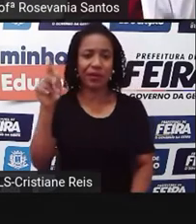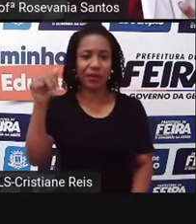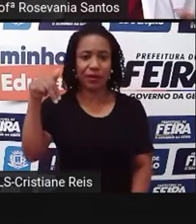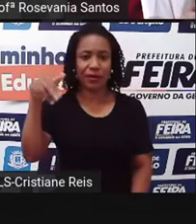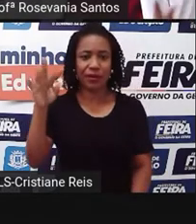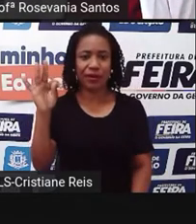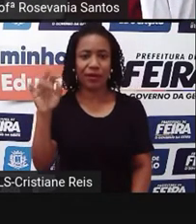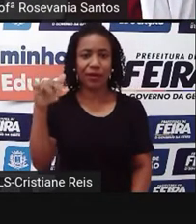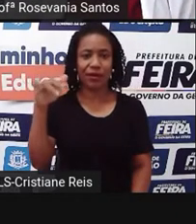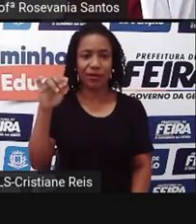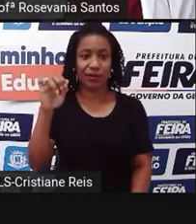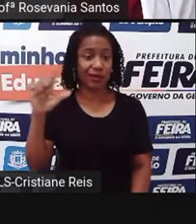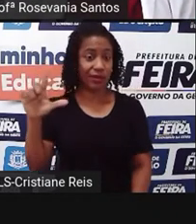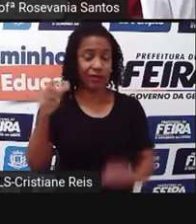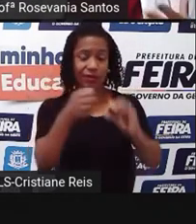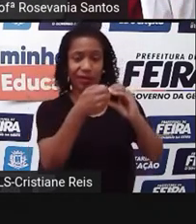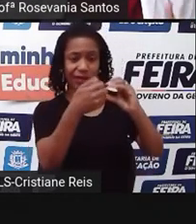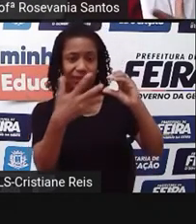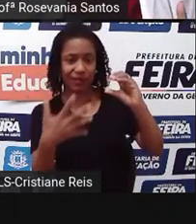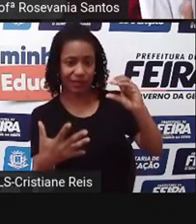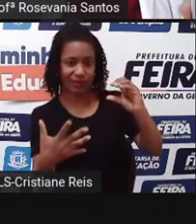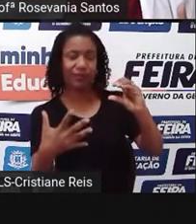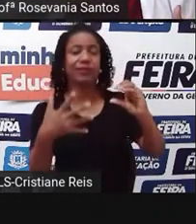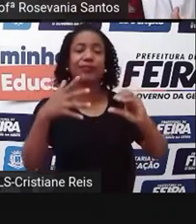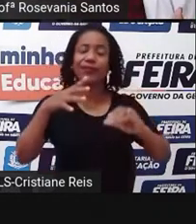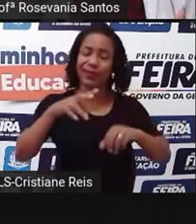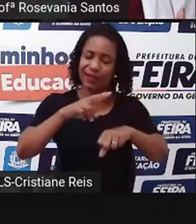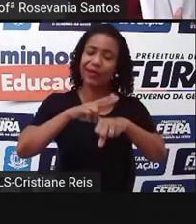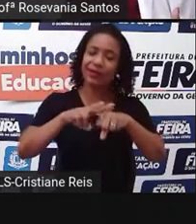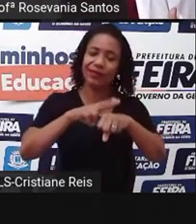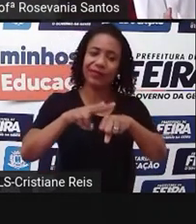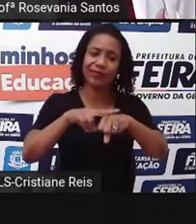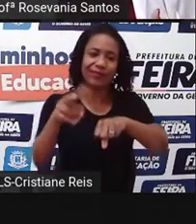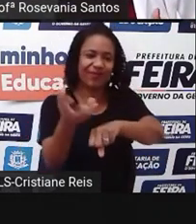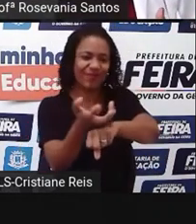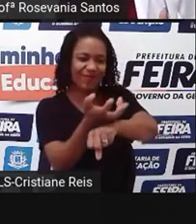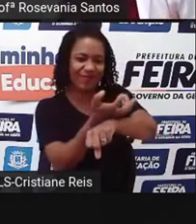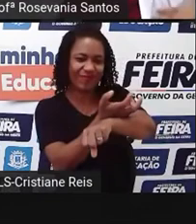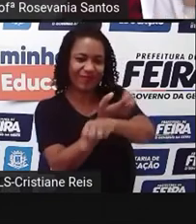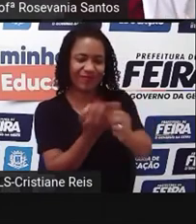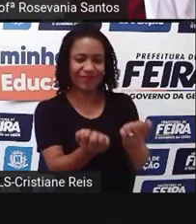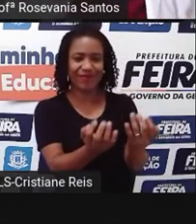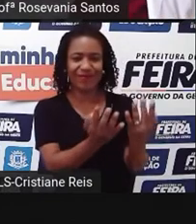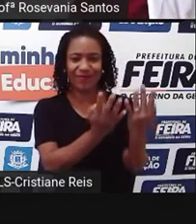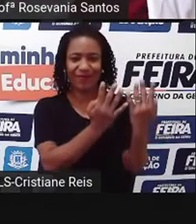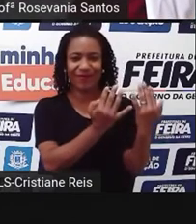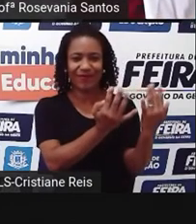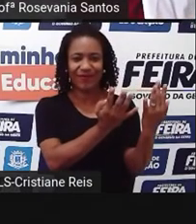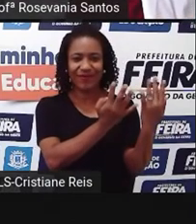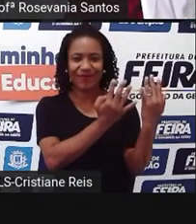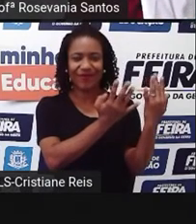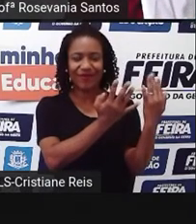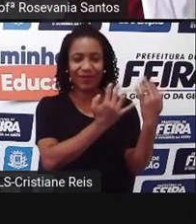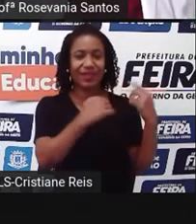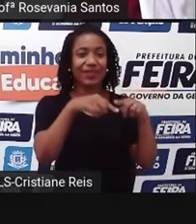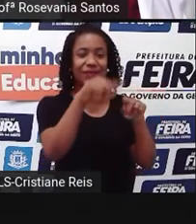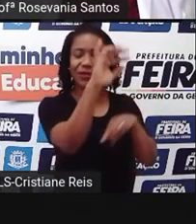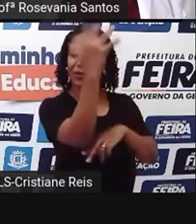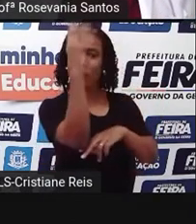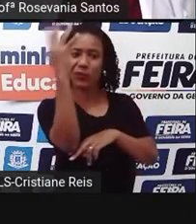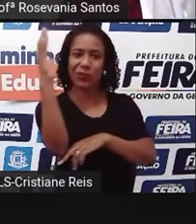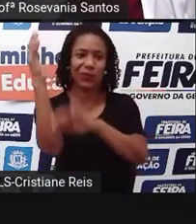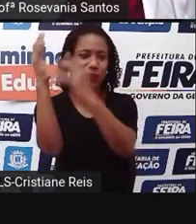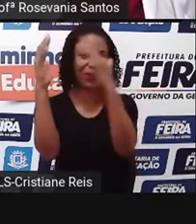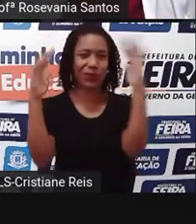essas características todas aí da vegetação, que vai desde a vegetação de grande porte até a vegetação de pequeno porte.